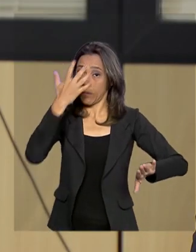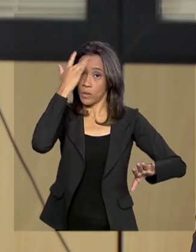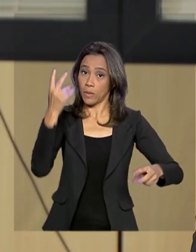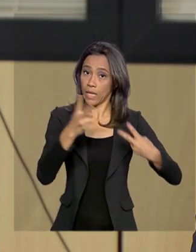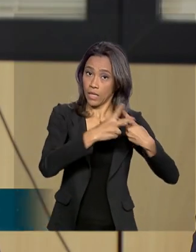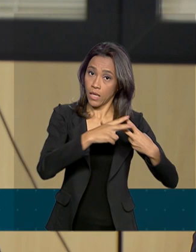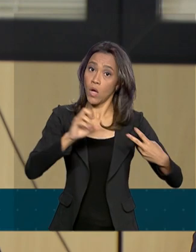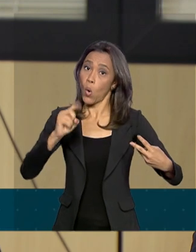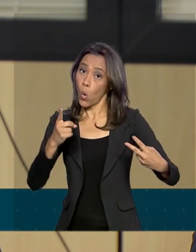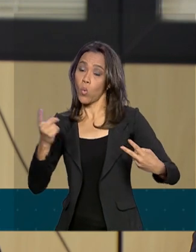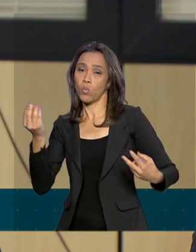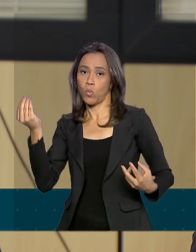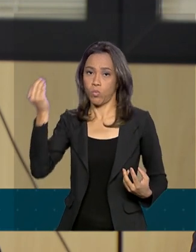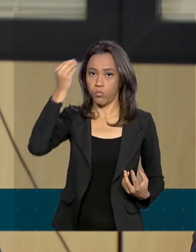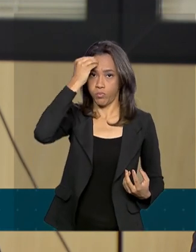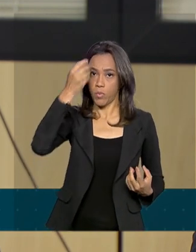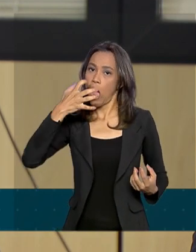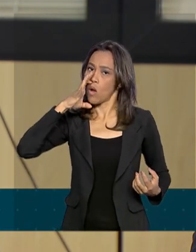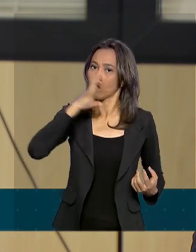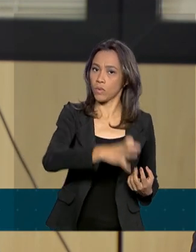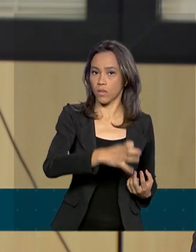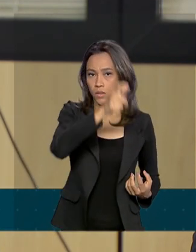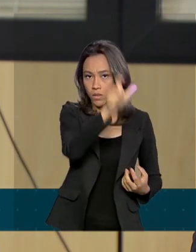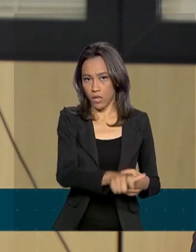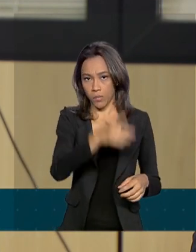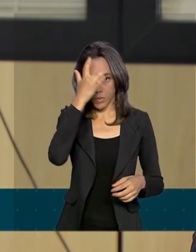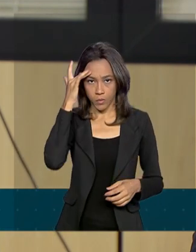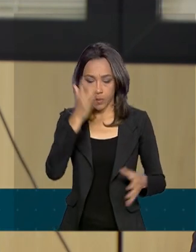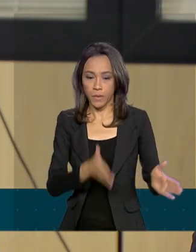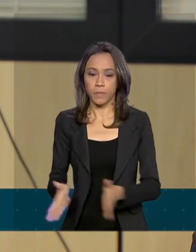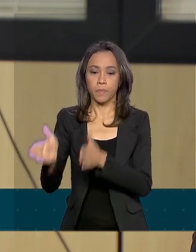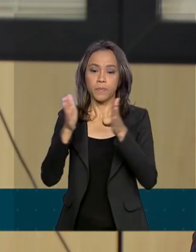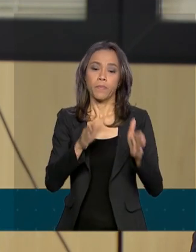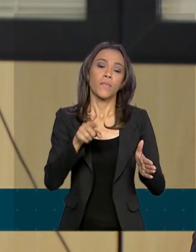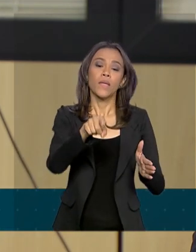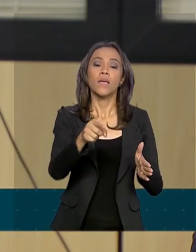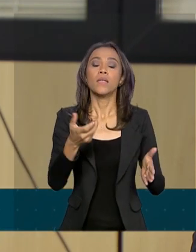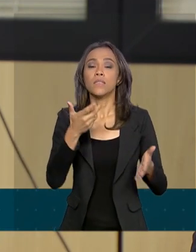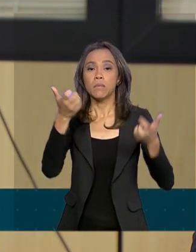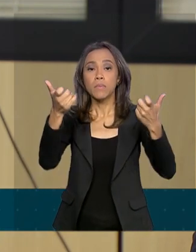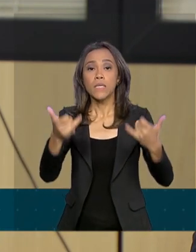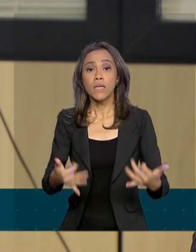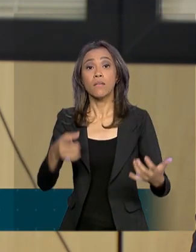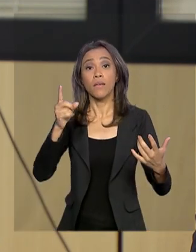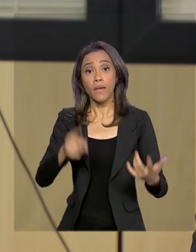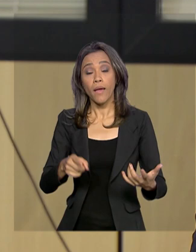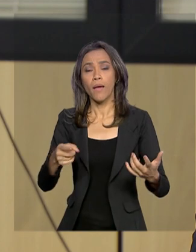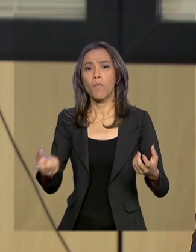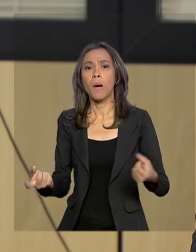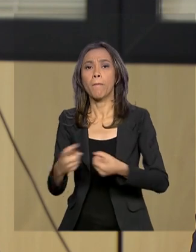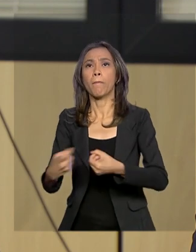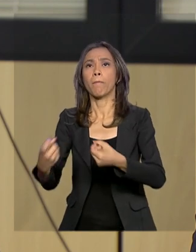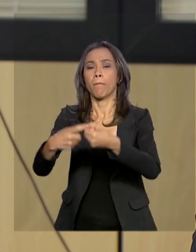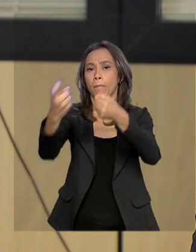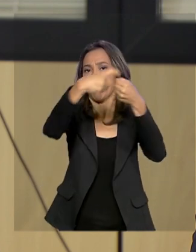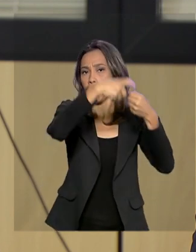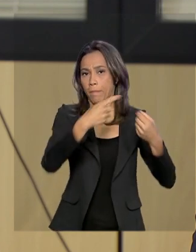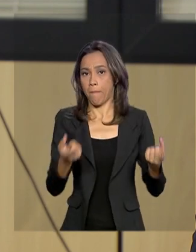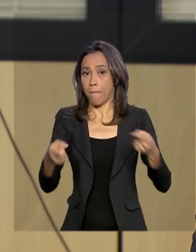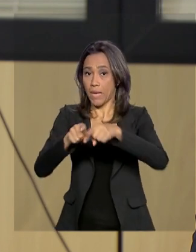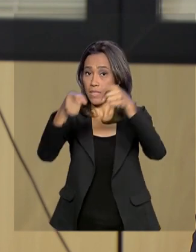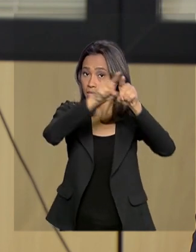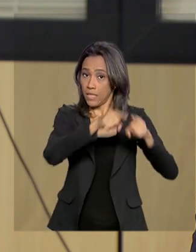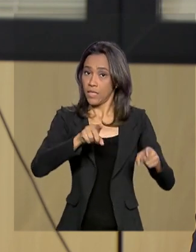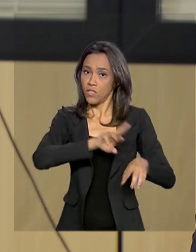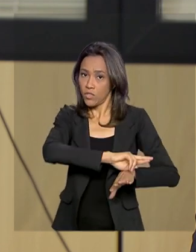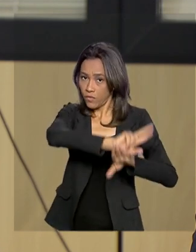integrada com os vários estados e colocando os dados dos vestígios e os dados dos